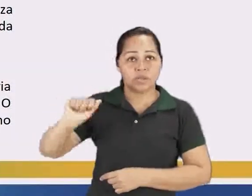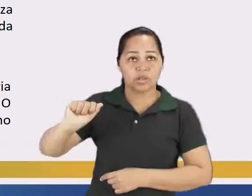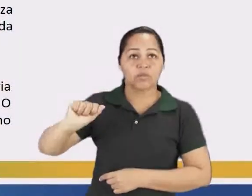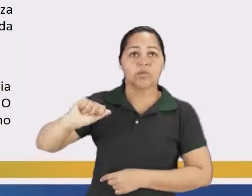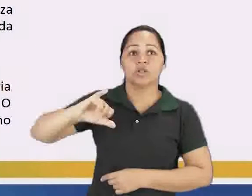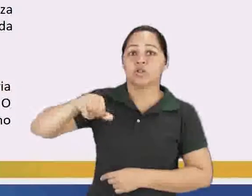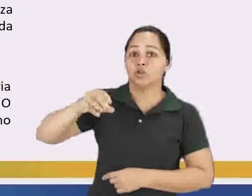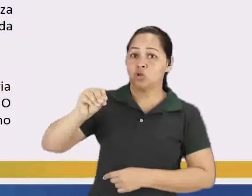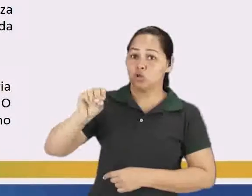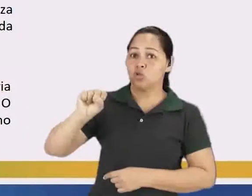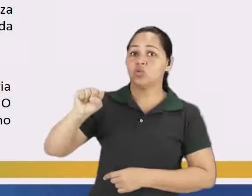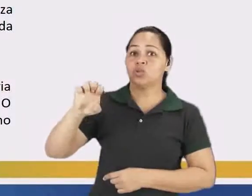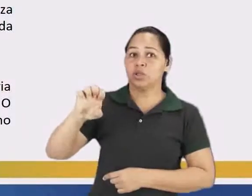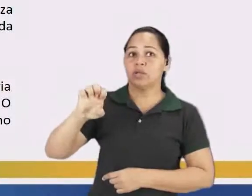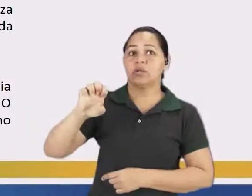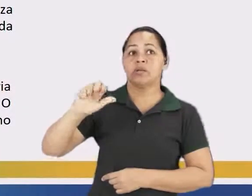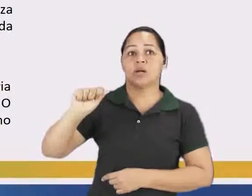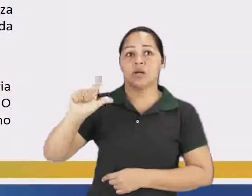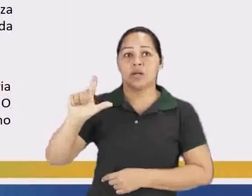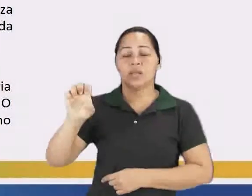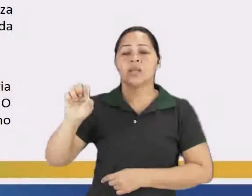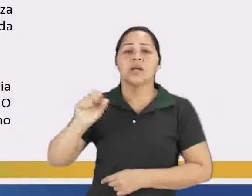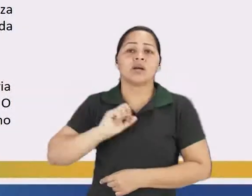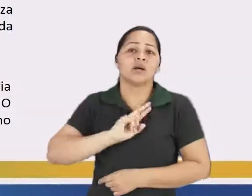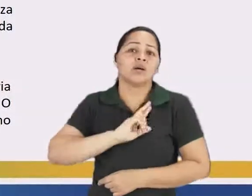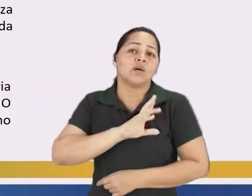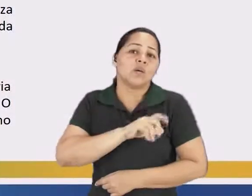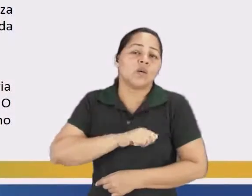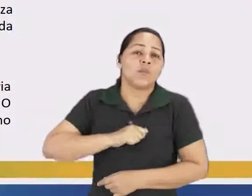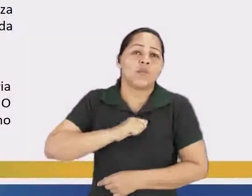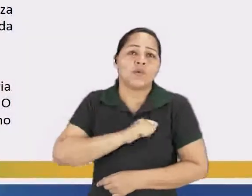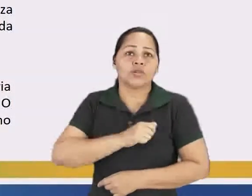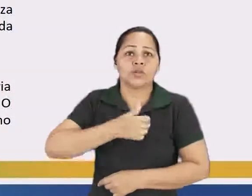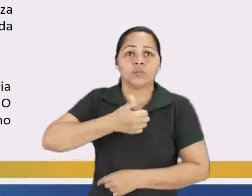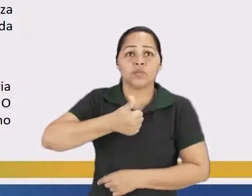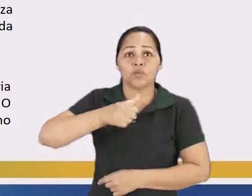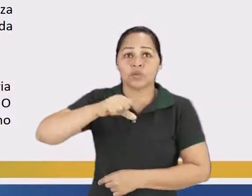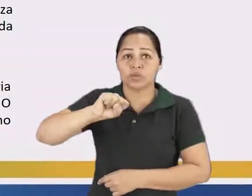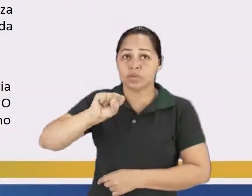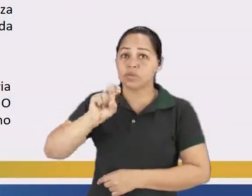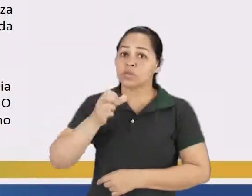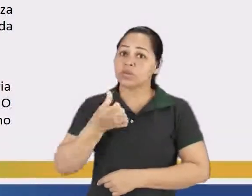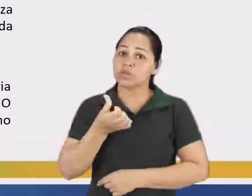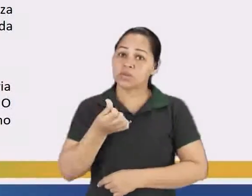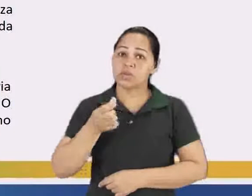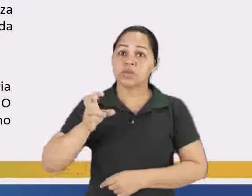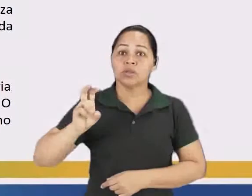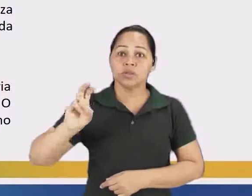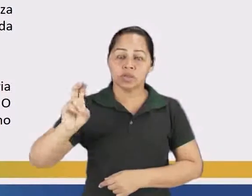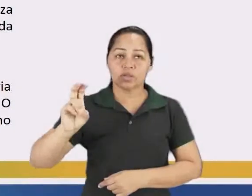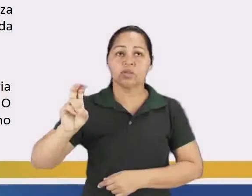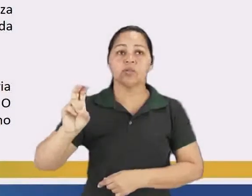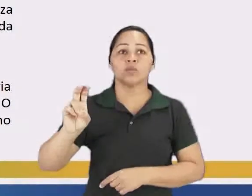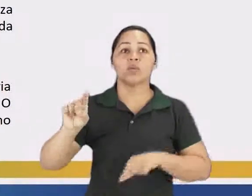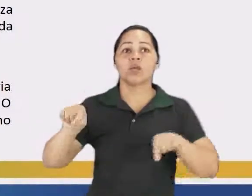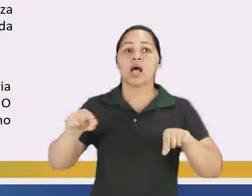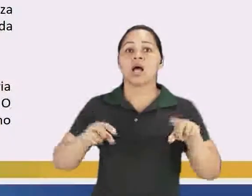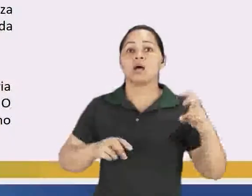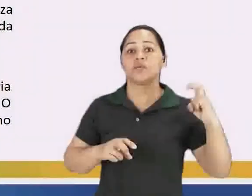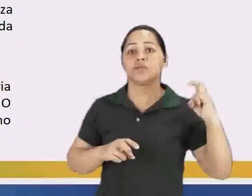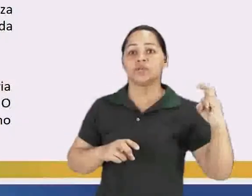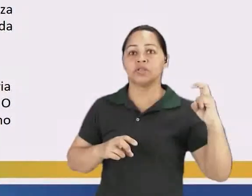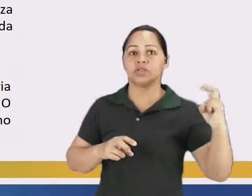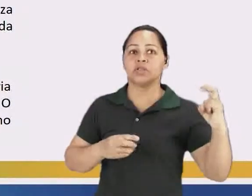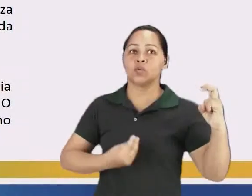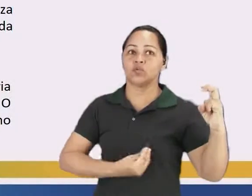do José de Alencar, uma obra romântica que remonta todo esse aspecto nacionalista, Vidas Secas,